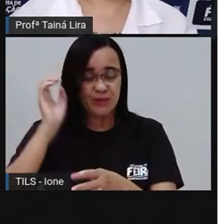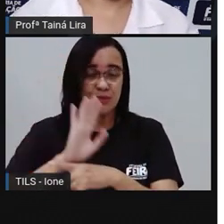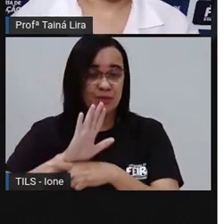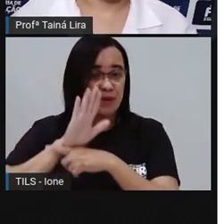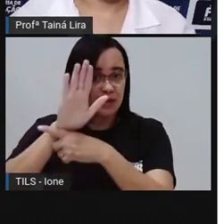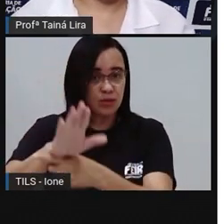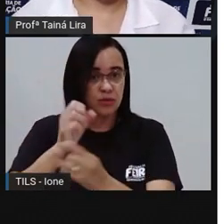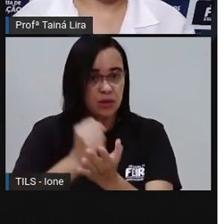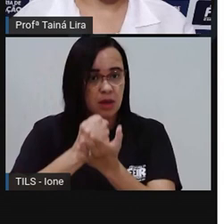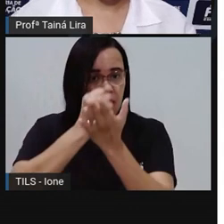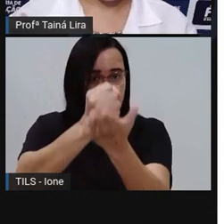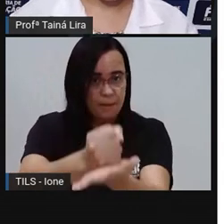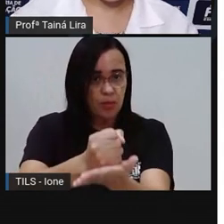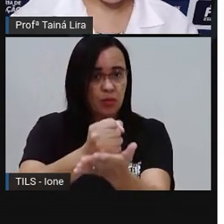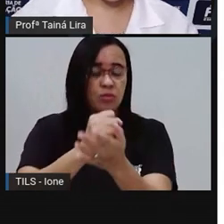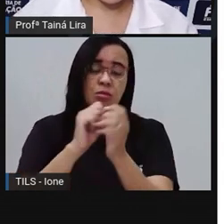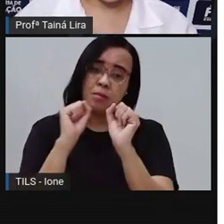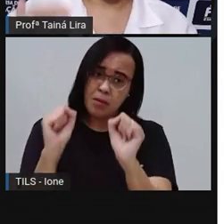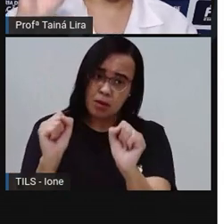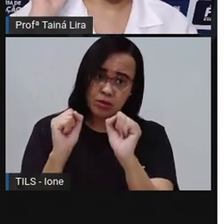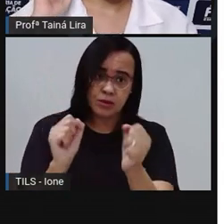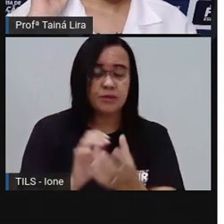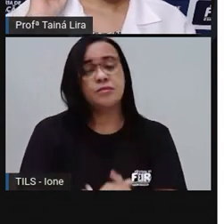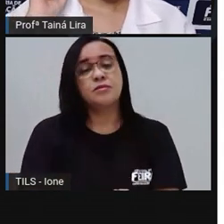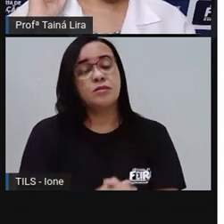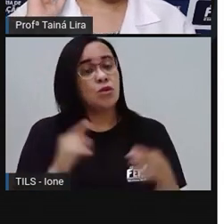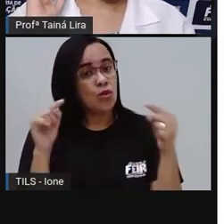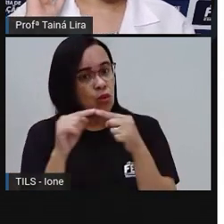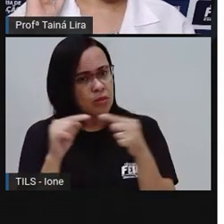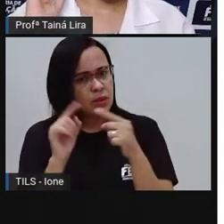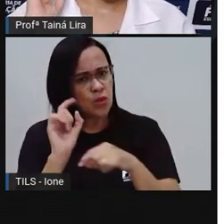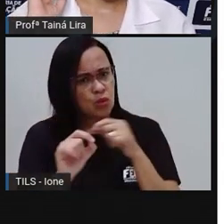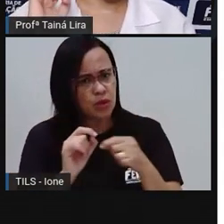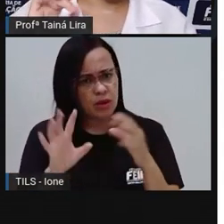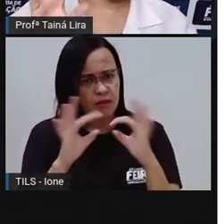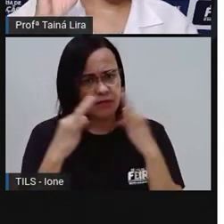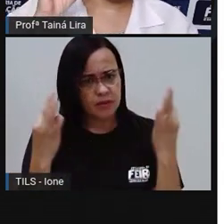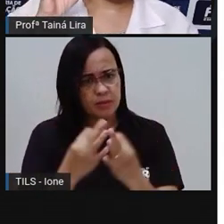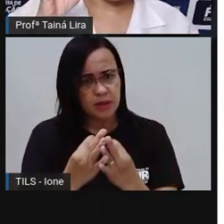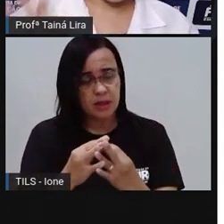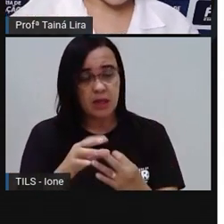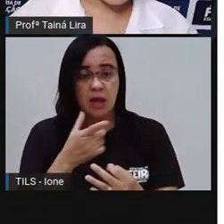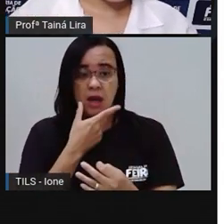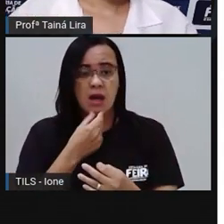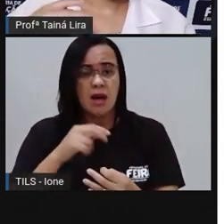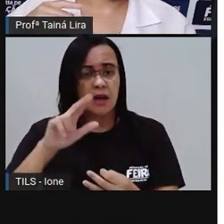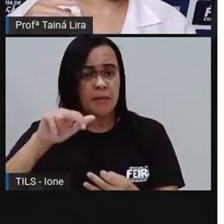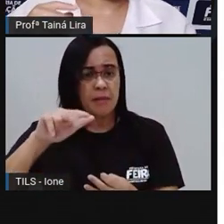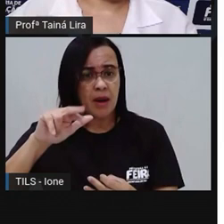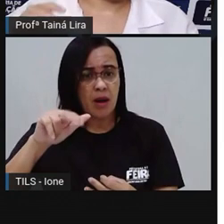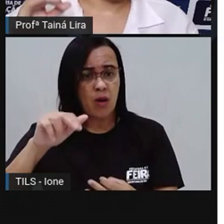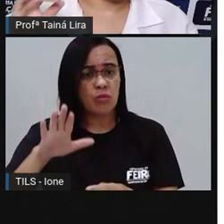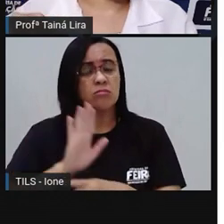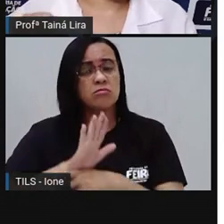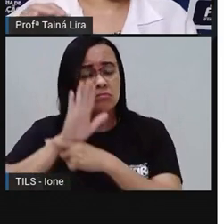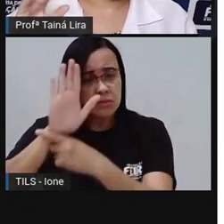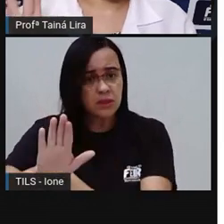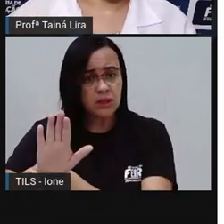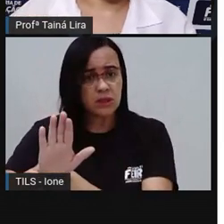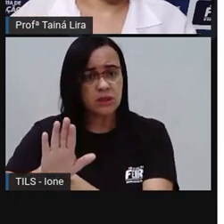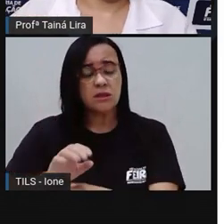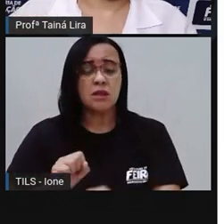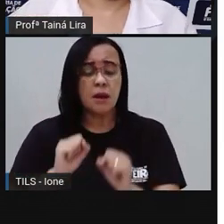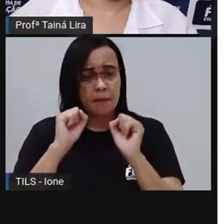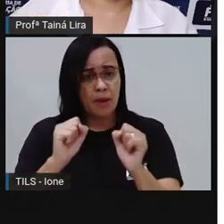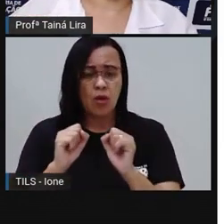Você pode pedir uma ajuda Quem tem irmão mais velho Que Que Já sabe filmar Você pode pedir Você pode